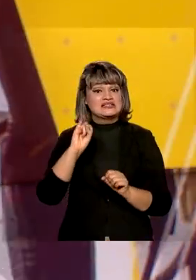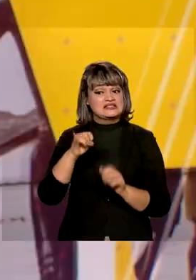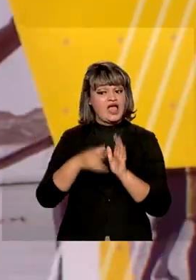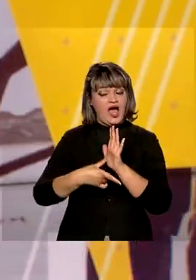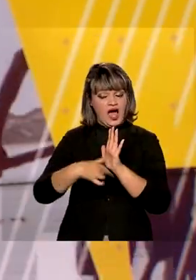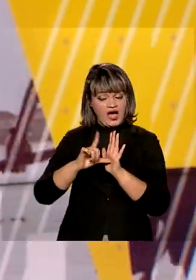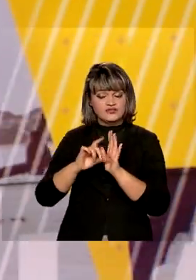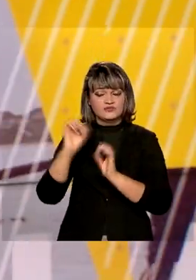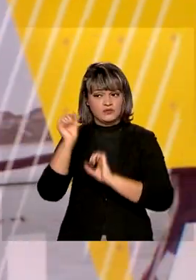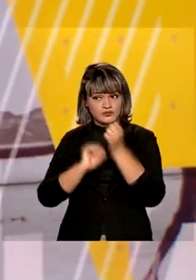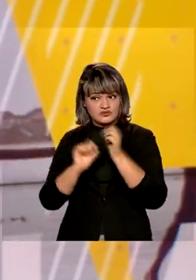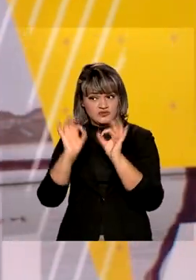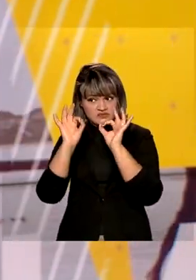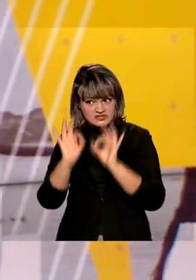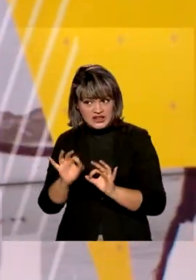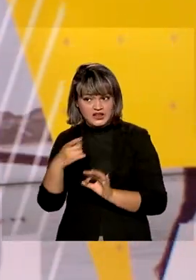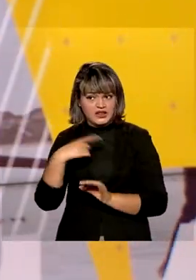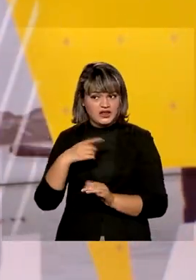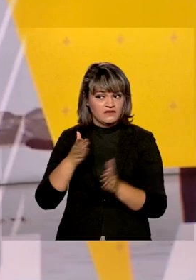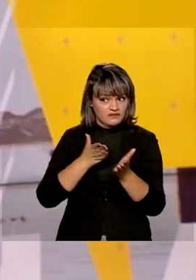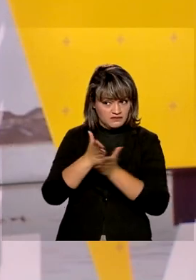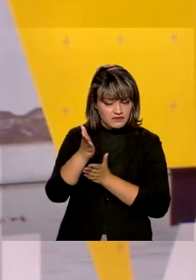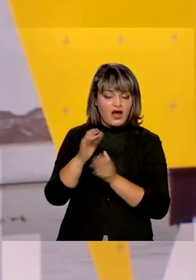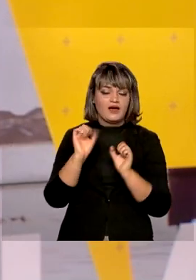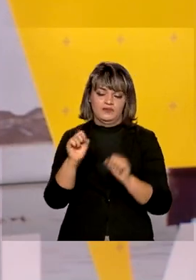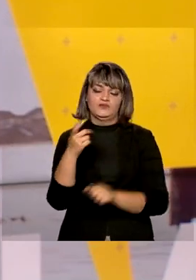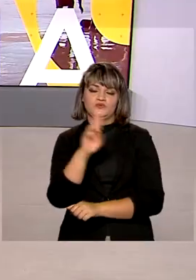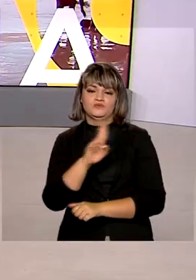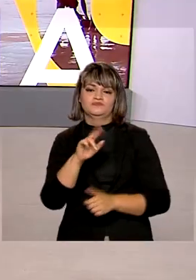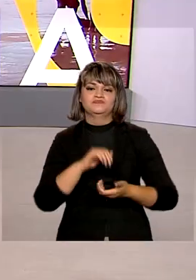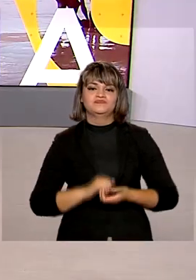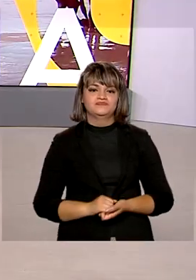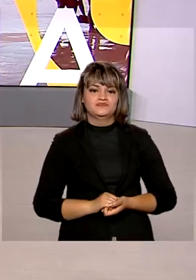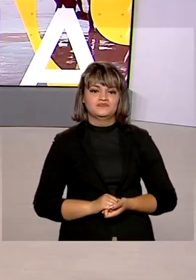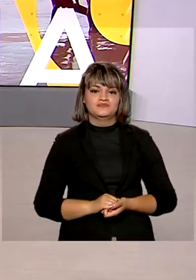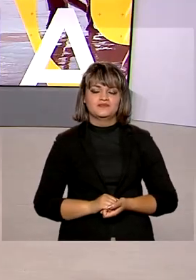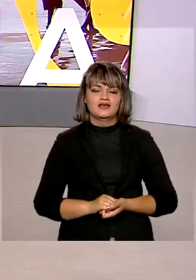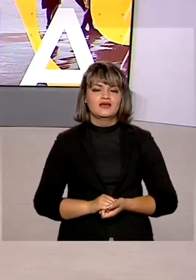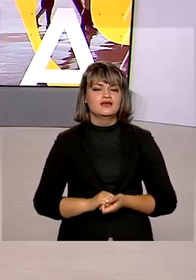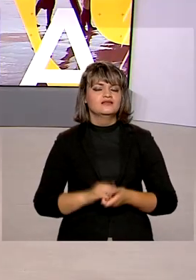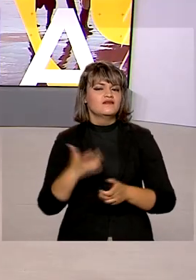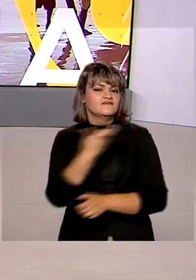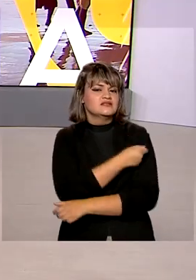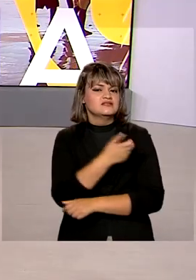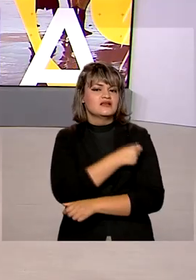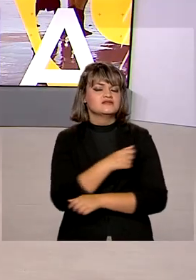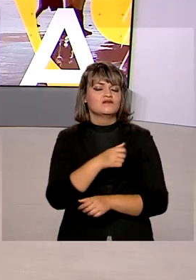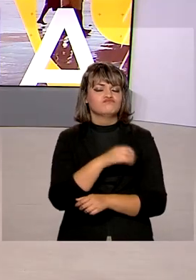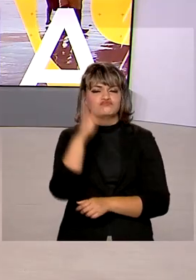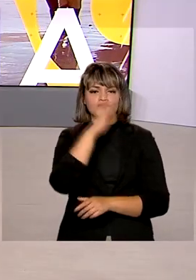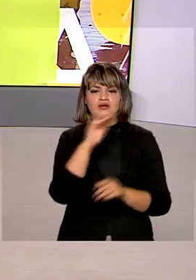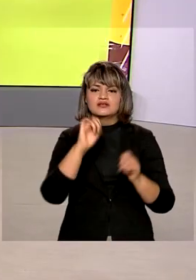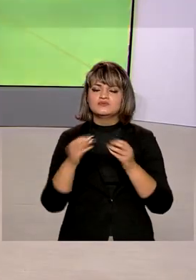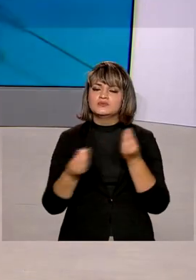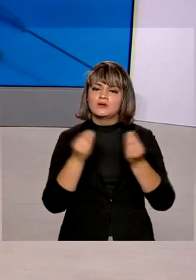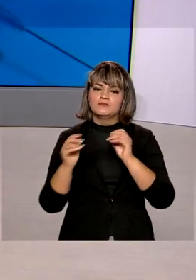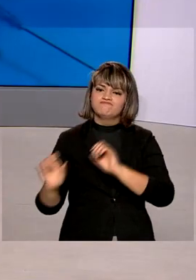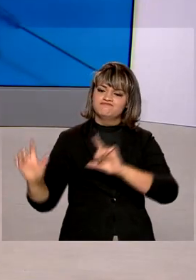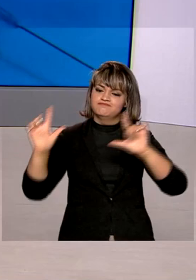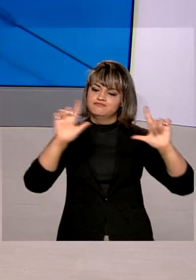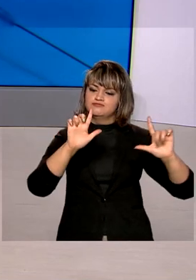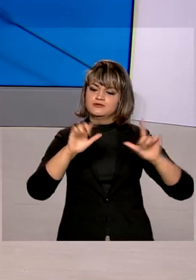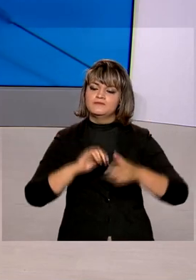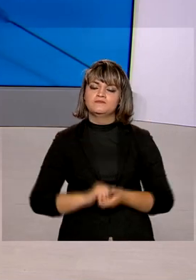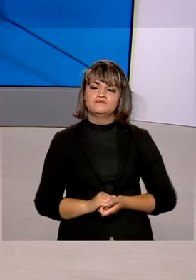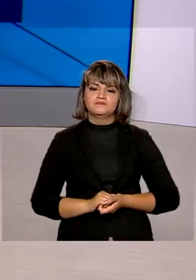que produzida de acordo com as normas aprovadas pela agência. Vamos ver então como está a vacinação contra a Covid-19 pelo